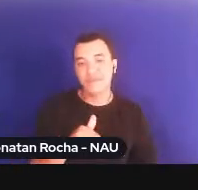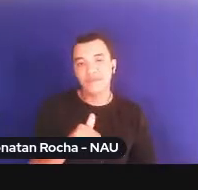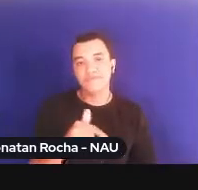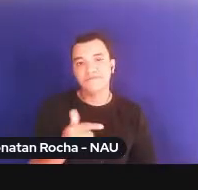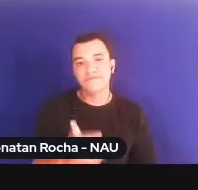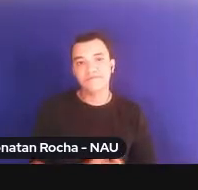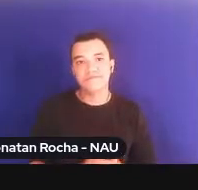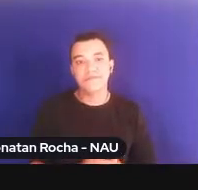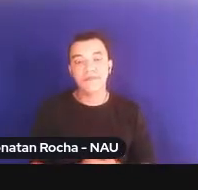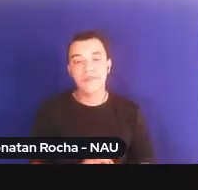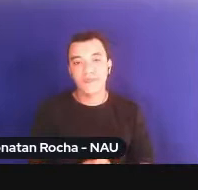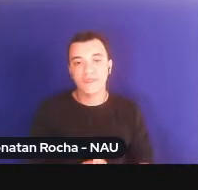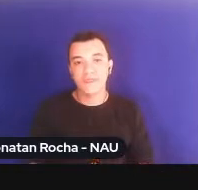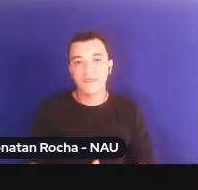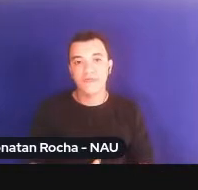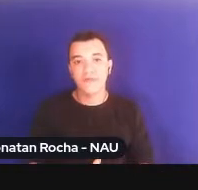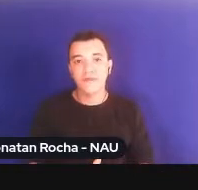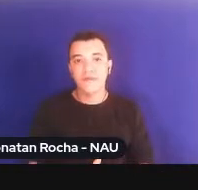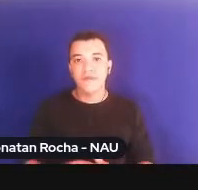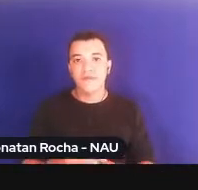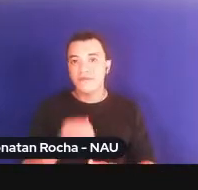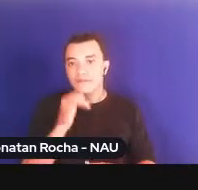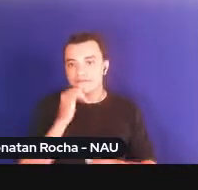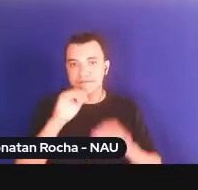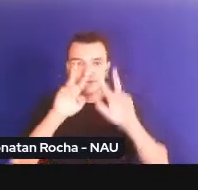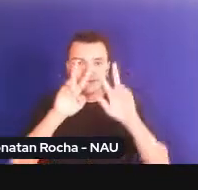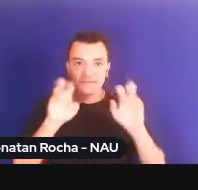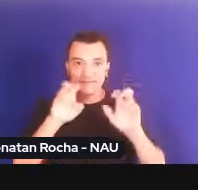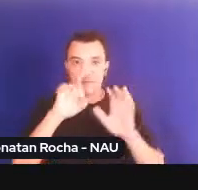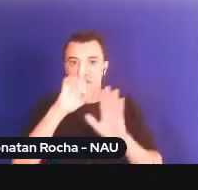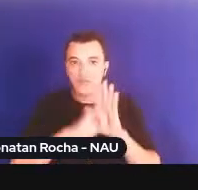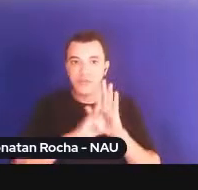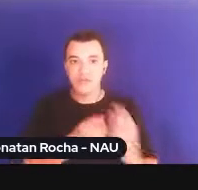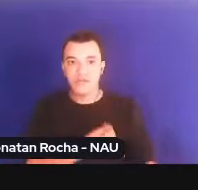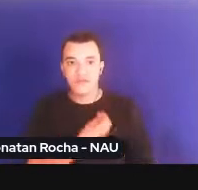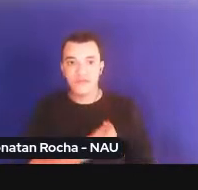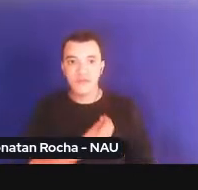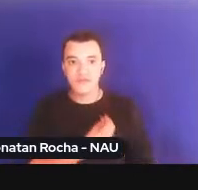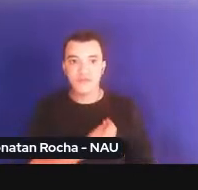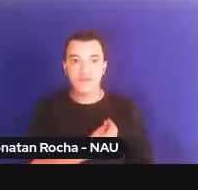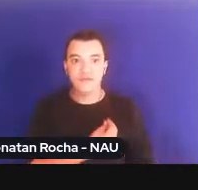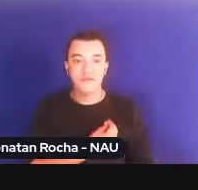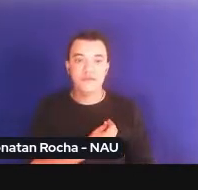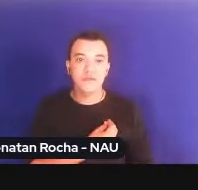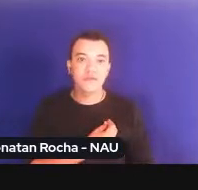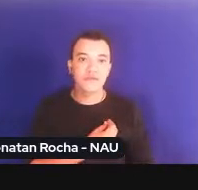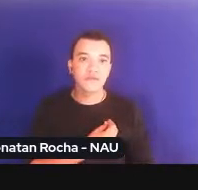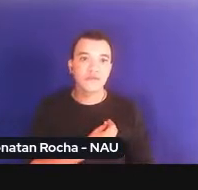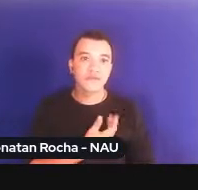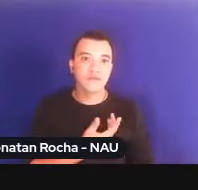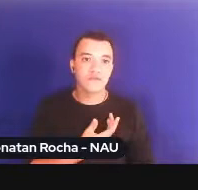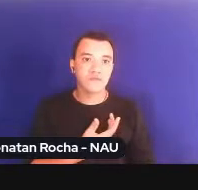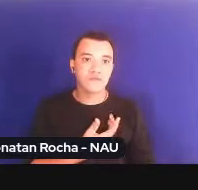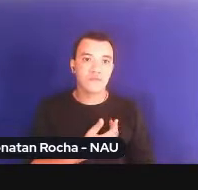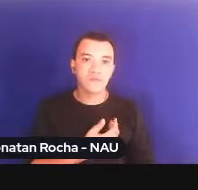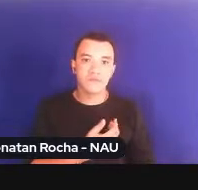Chamo também a atenção que pautas como o direito a vida e a sua minoração e a sua